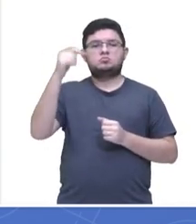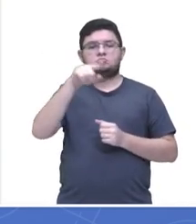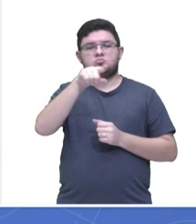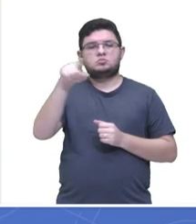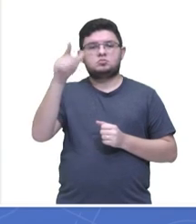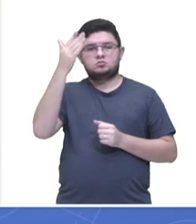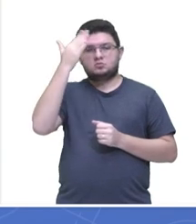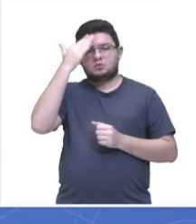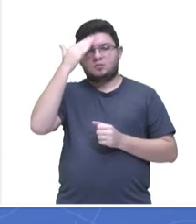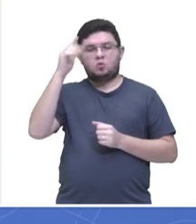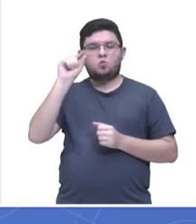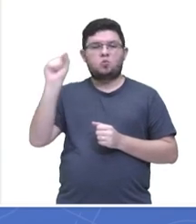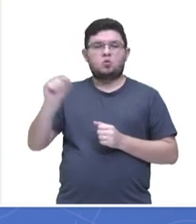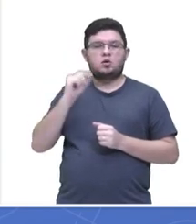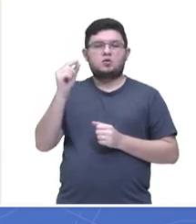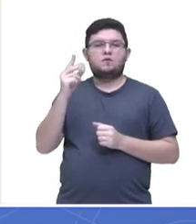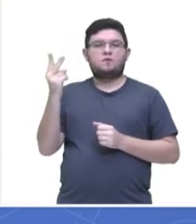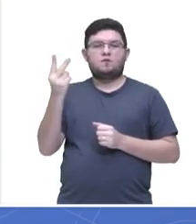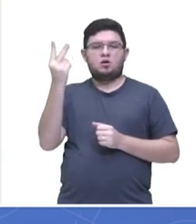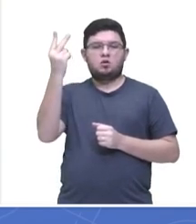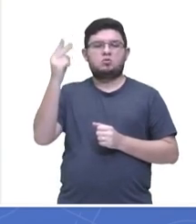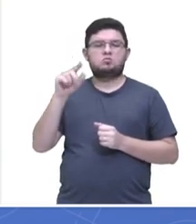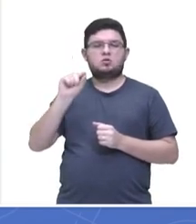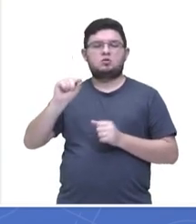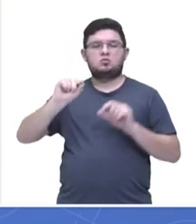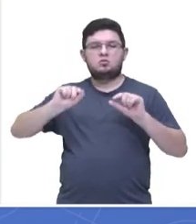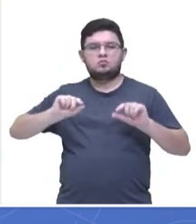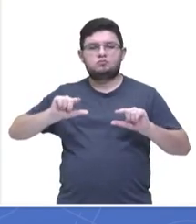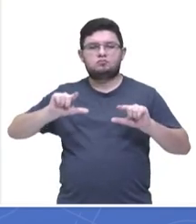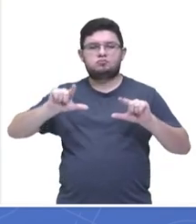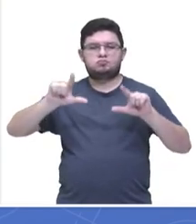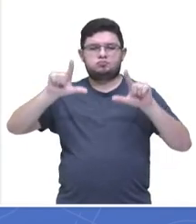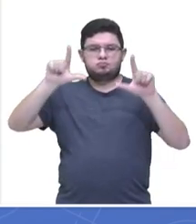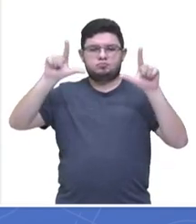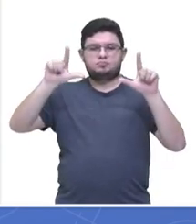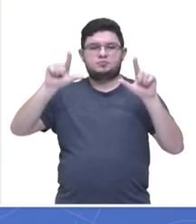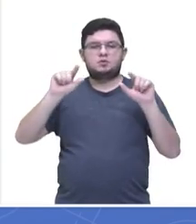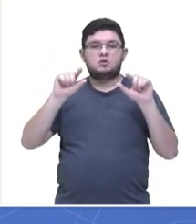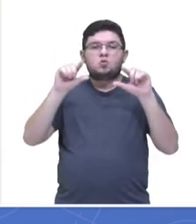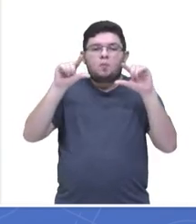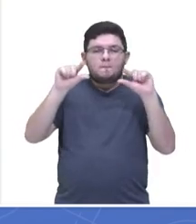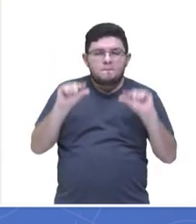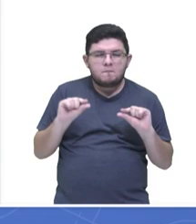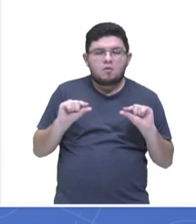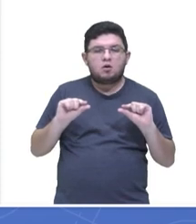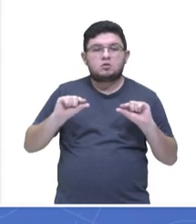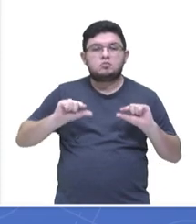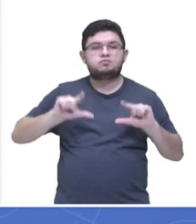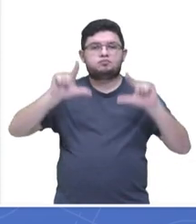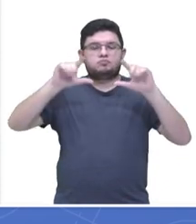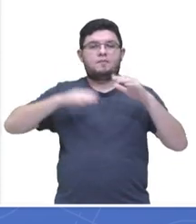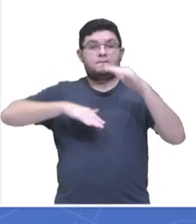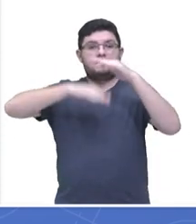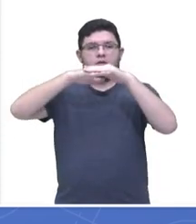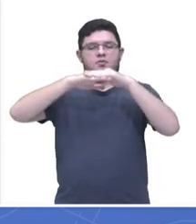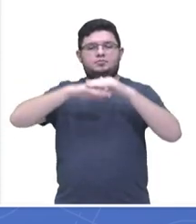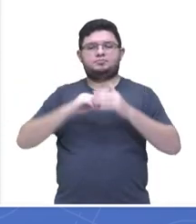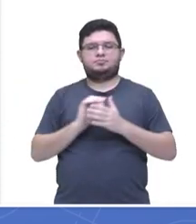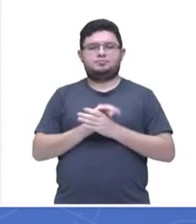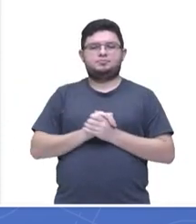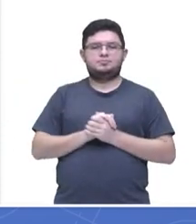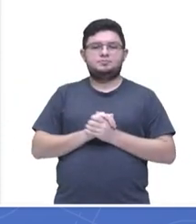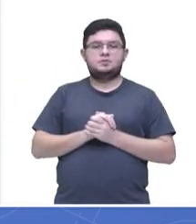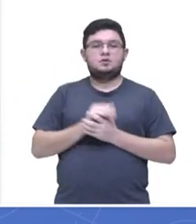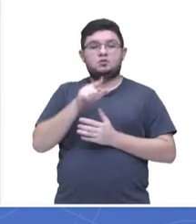e colocá-los em ordem crescente. Como assim? Do menor para o maior. esta ordem crescente, ela está